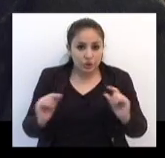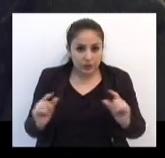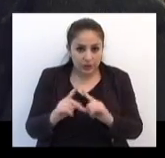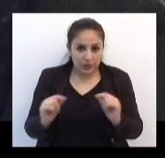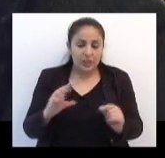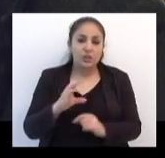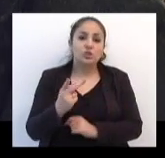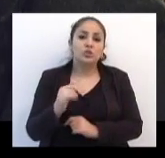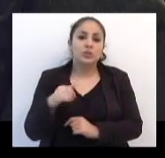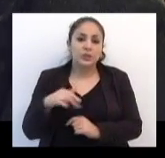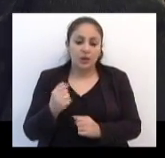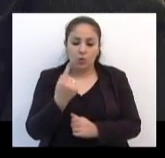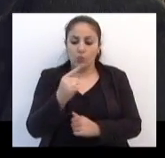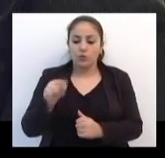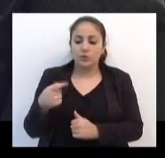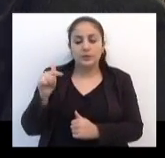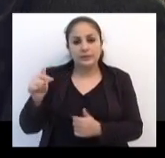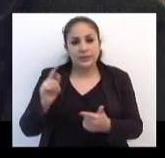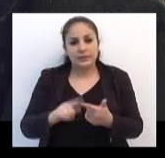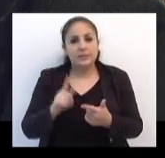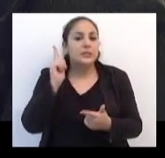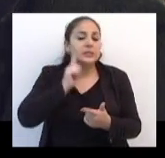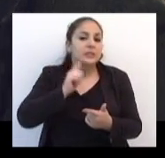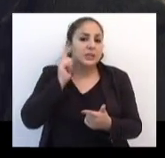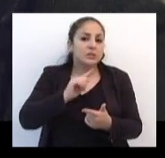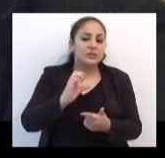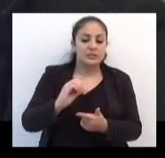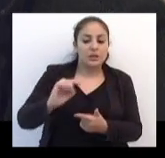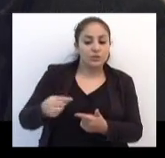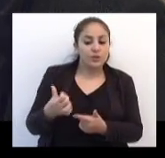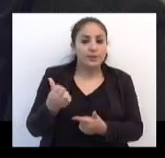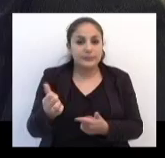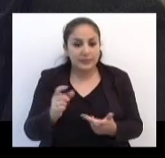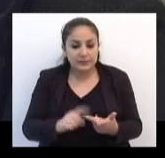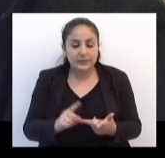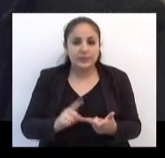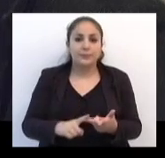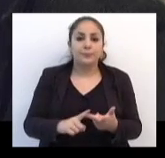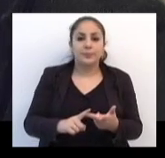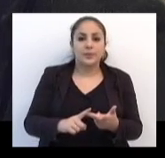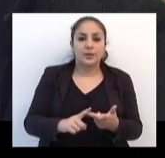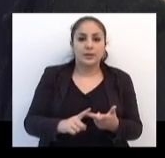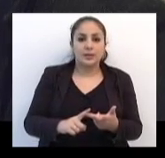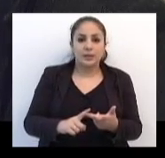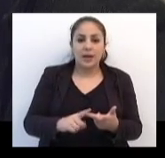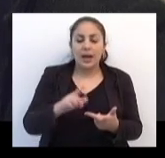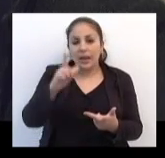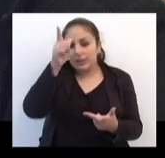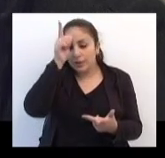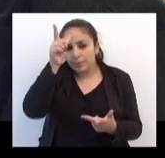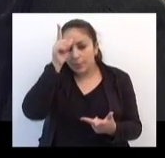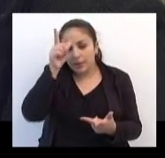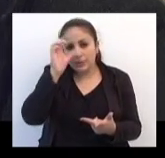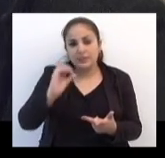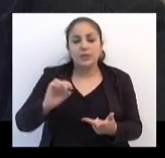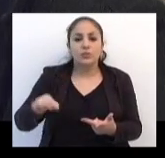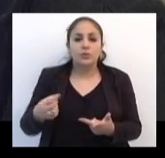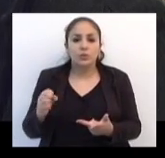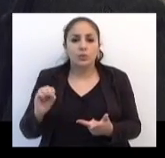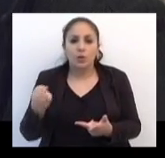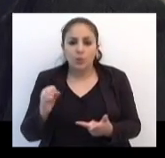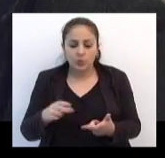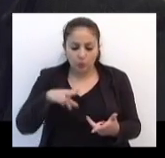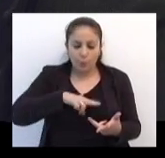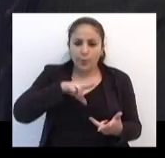,7%. Estados Unidos cresceu 0,6%, Inglaterra 0,7%, Alemanha 0,8%, Portugal 1